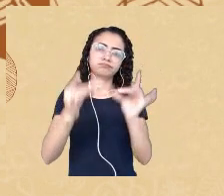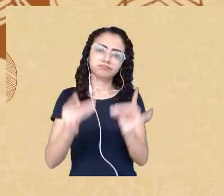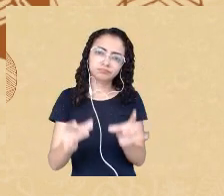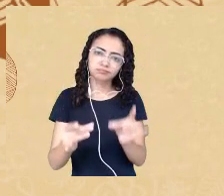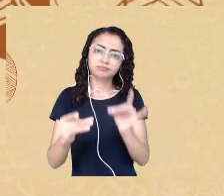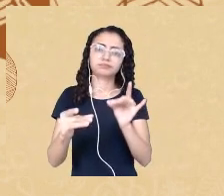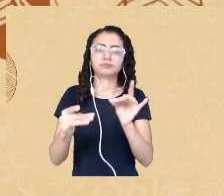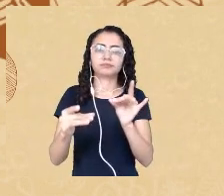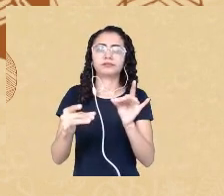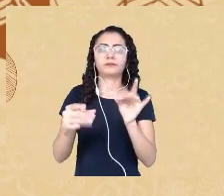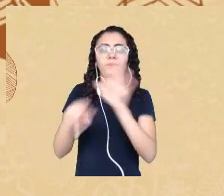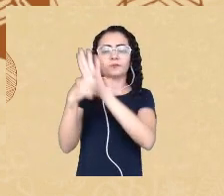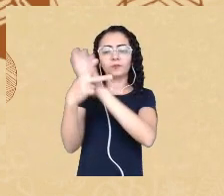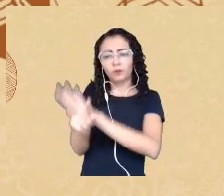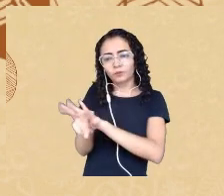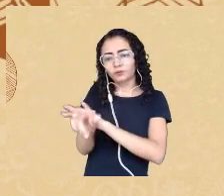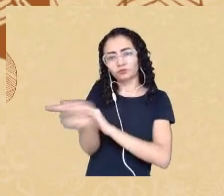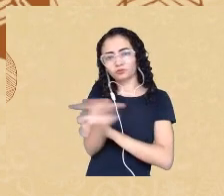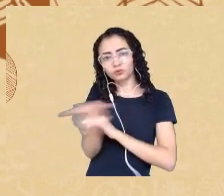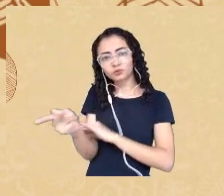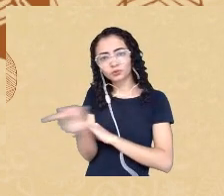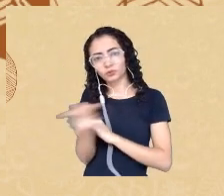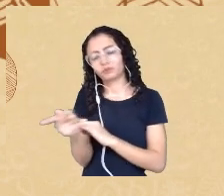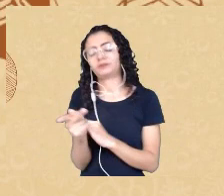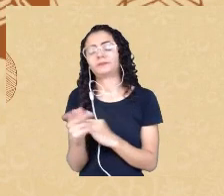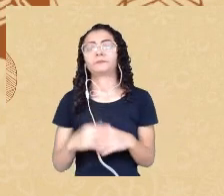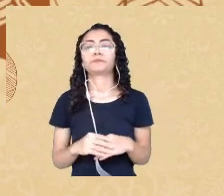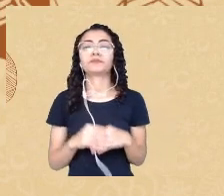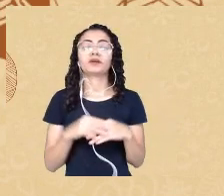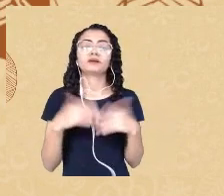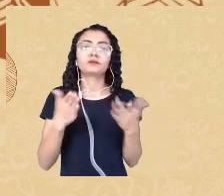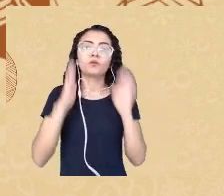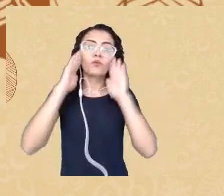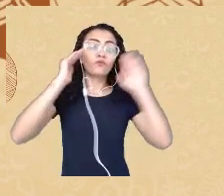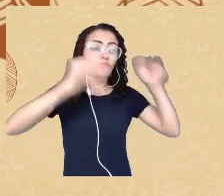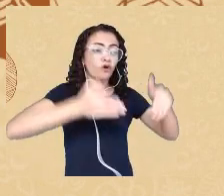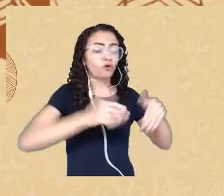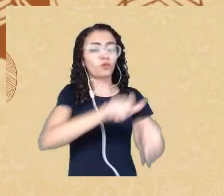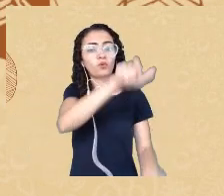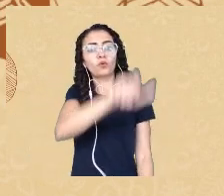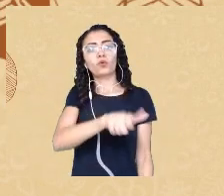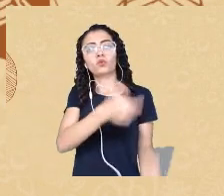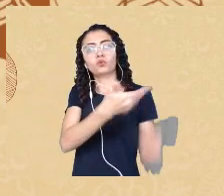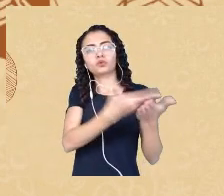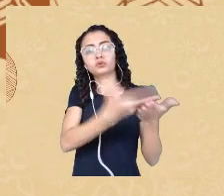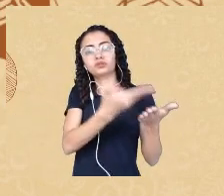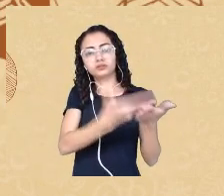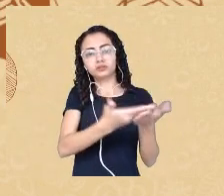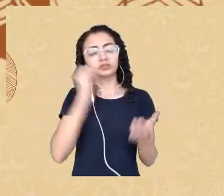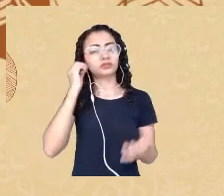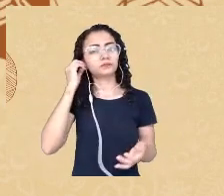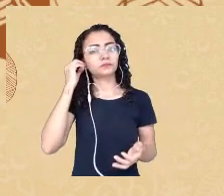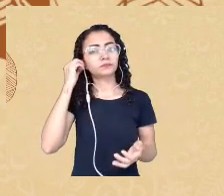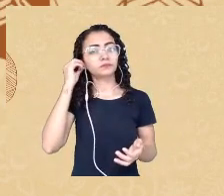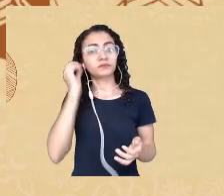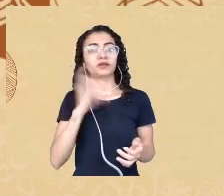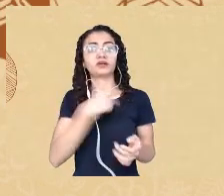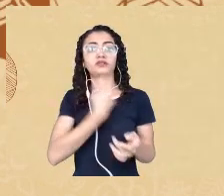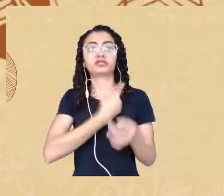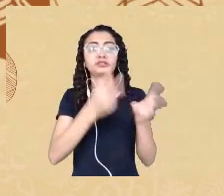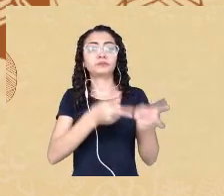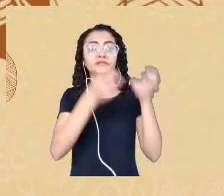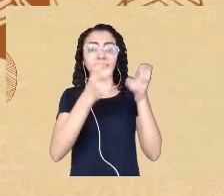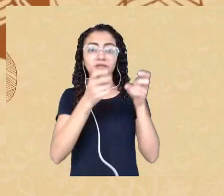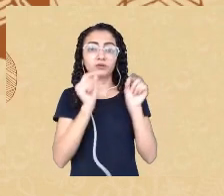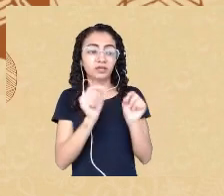esses âmbitos em termos de estudante nós podemos ver que é uma uma população bastante explorada